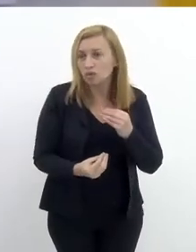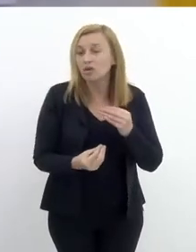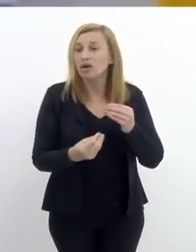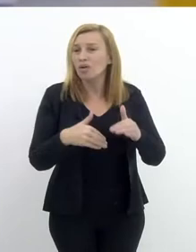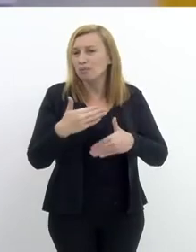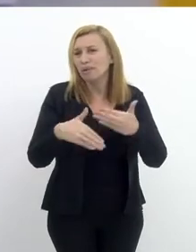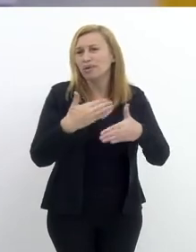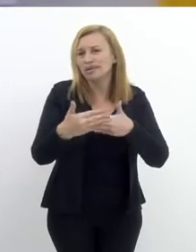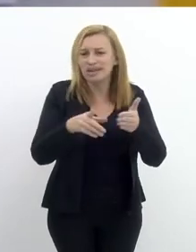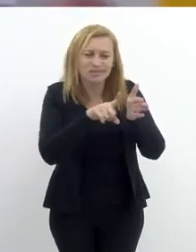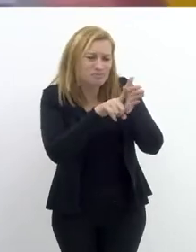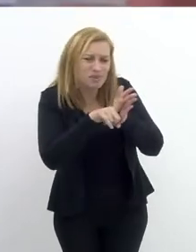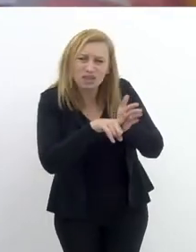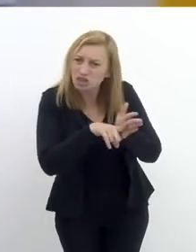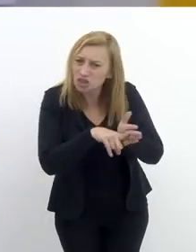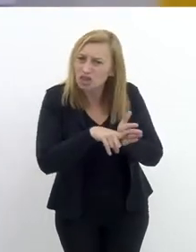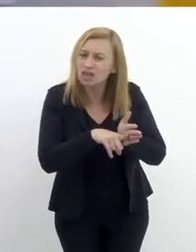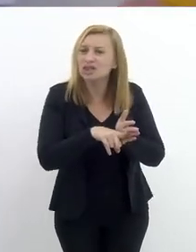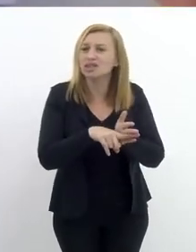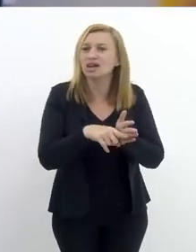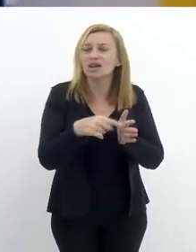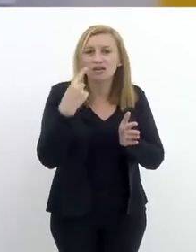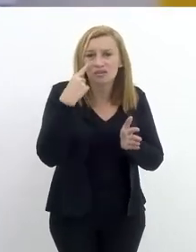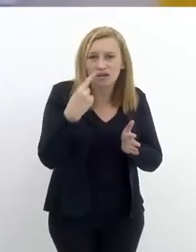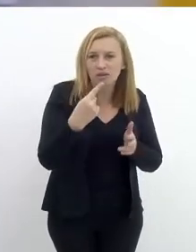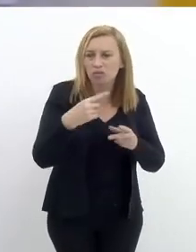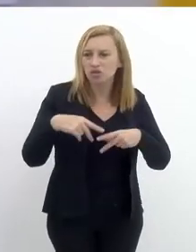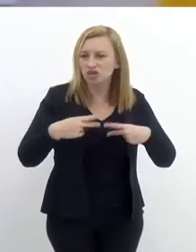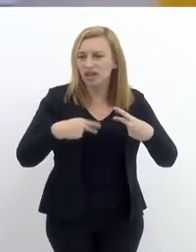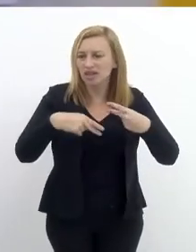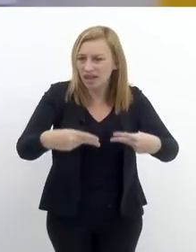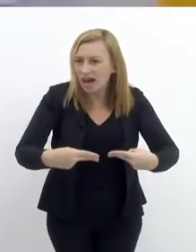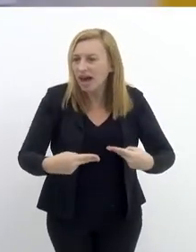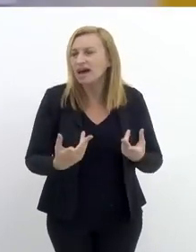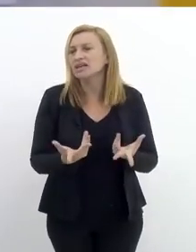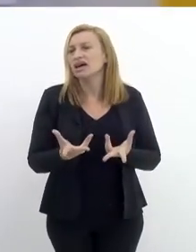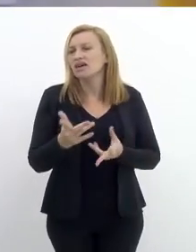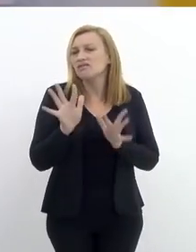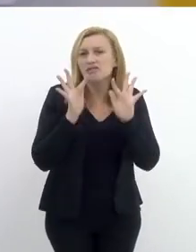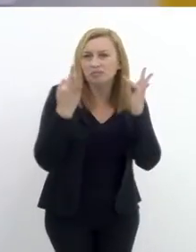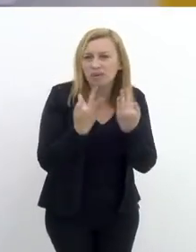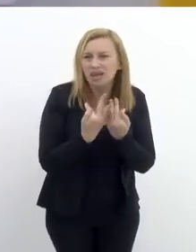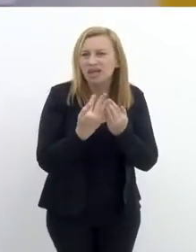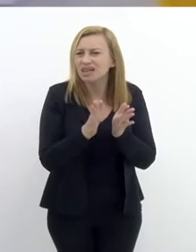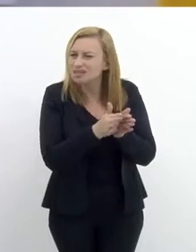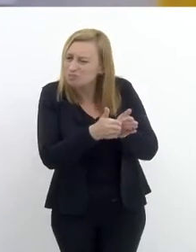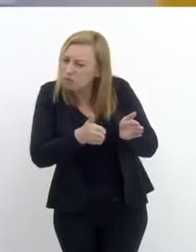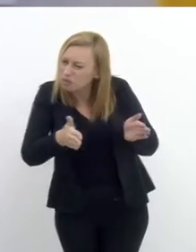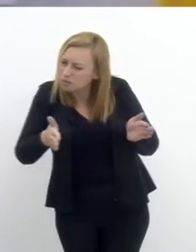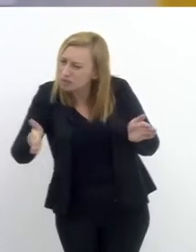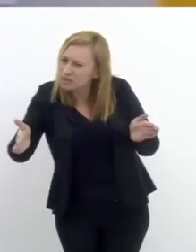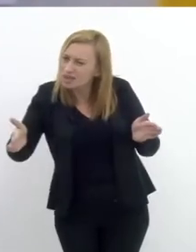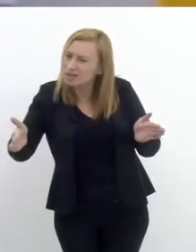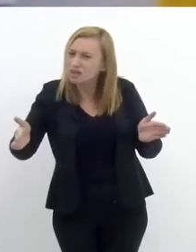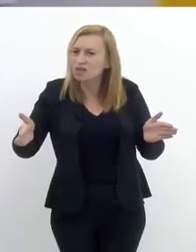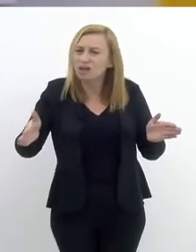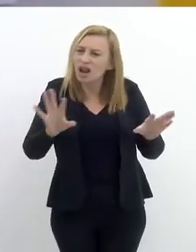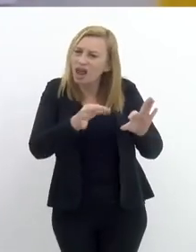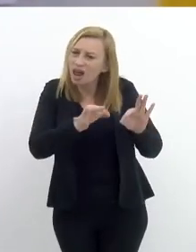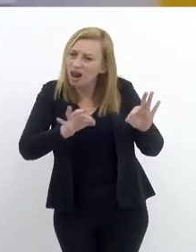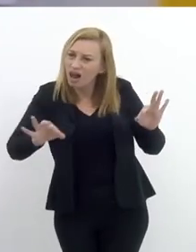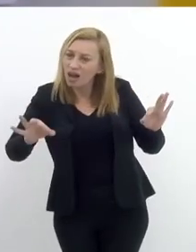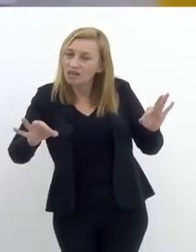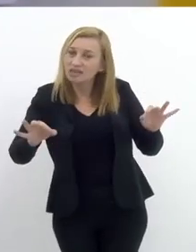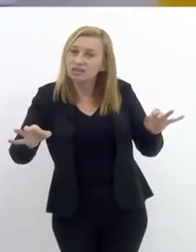forense em que seja, por exemplo, coletada a amostra de DNA da família para fazer... Então, esse processo, para além de um processo